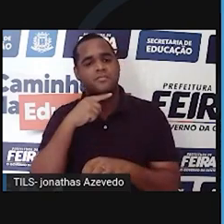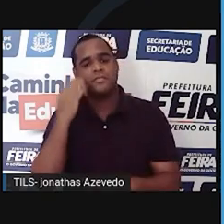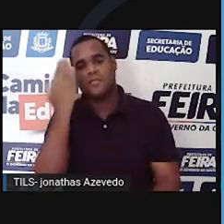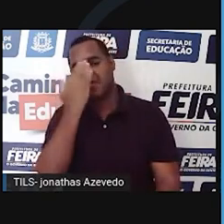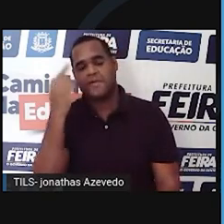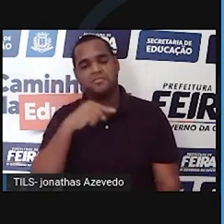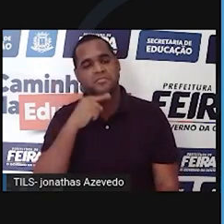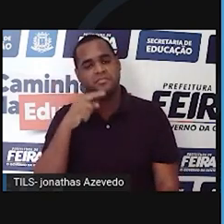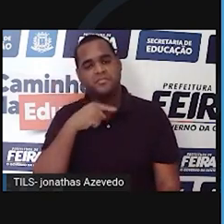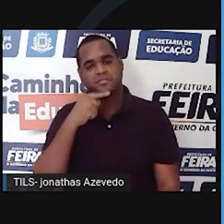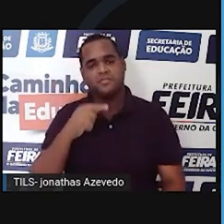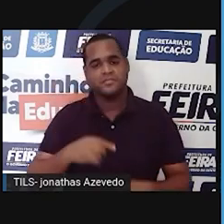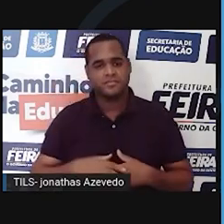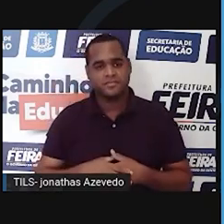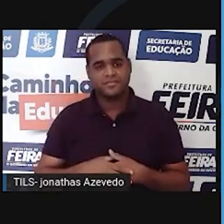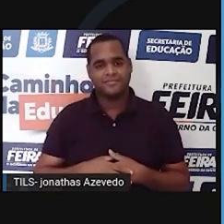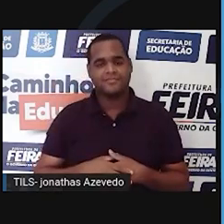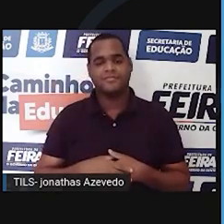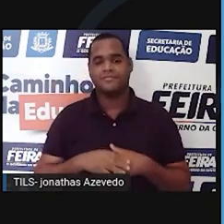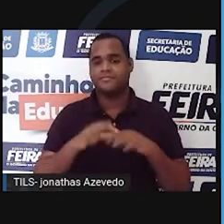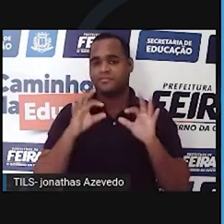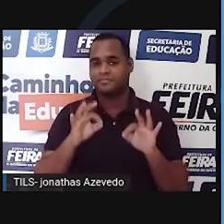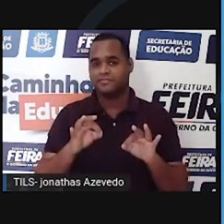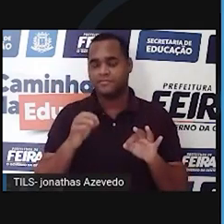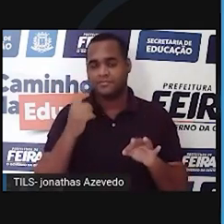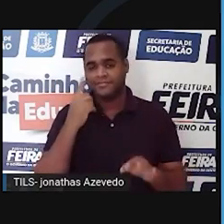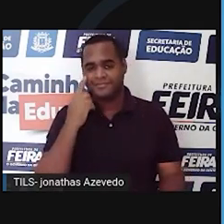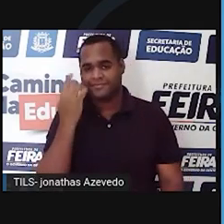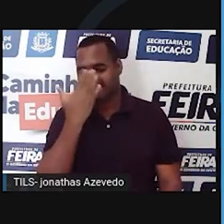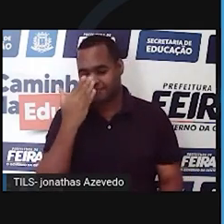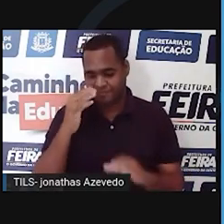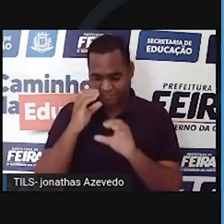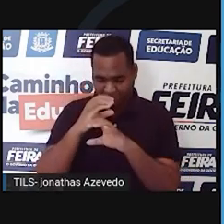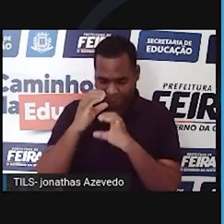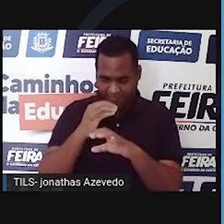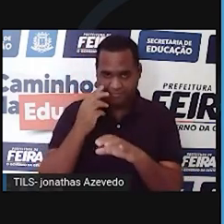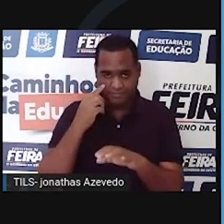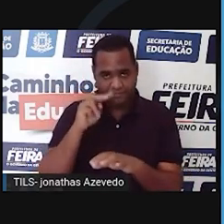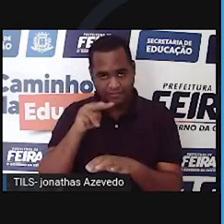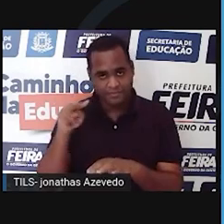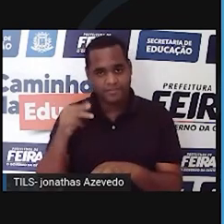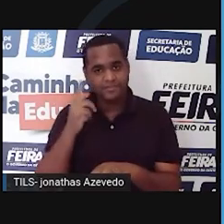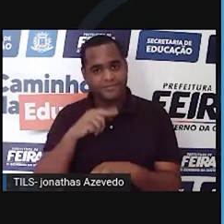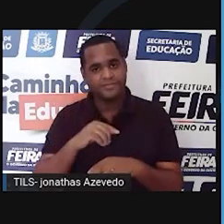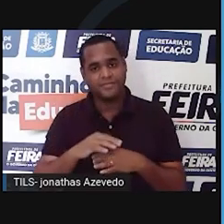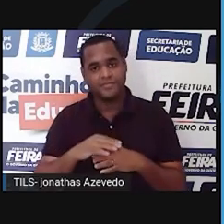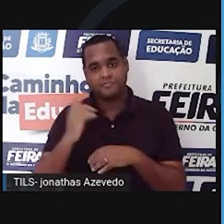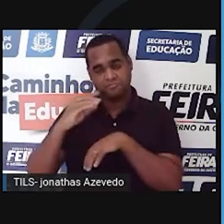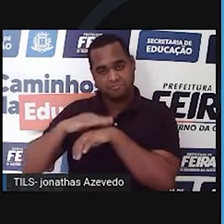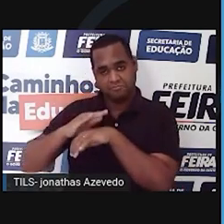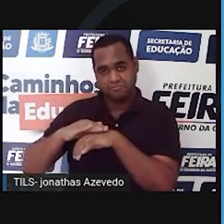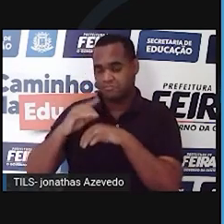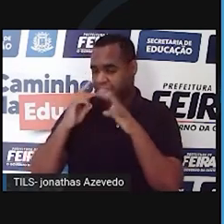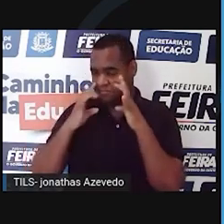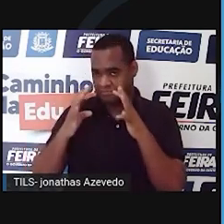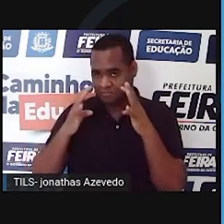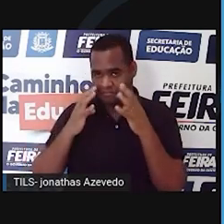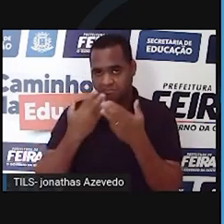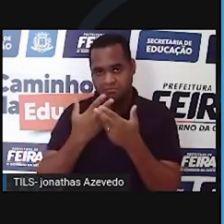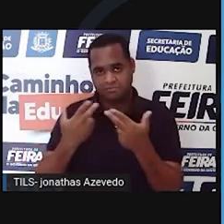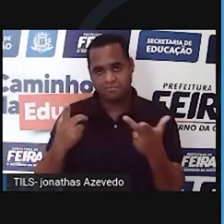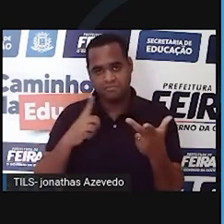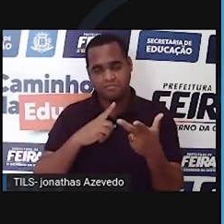ao olho nu. Aliás, nem em microscópio conseguimos ver. Mesmo assim, ela conseguiu apresentar essa estrutura para a gente.